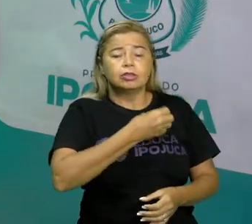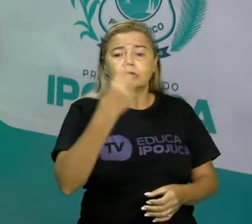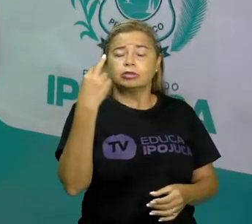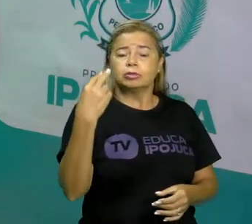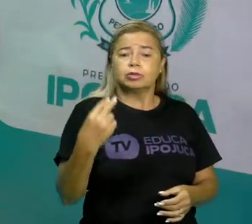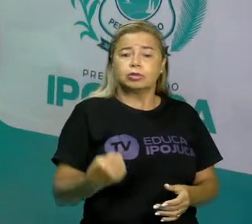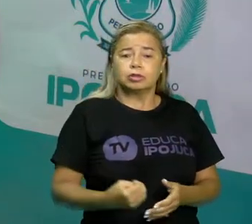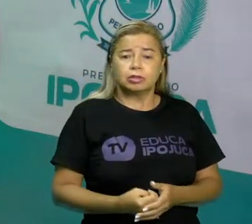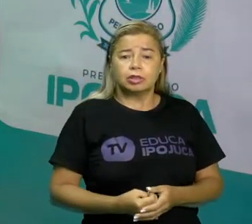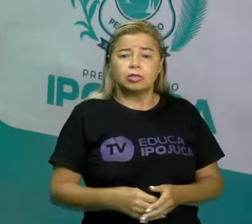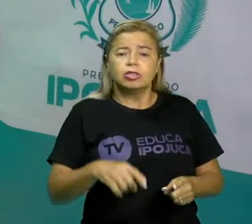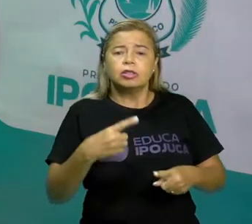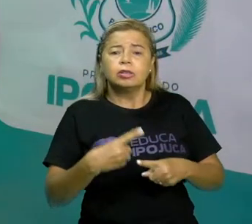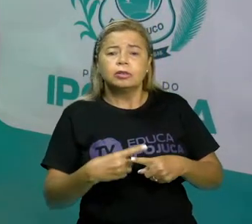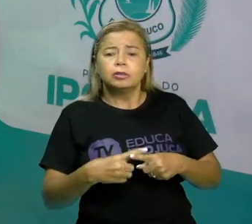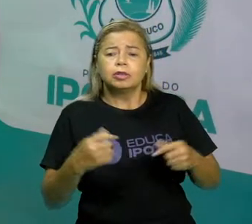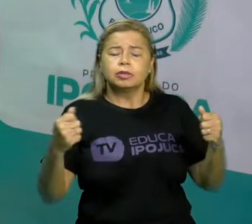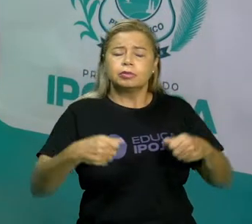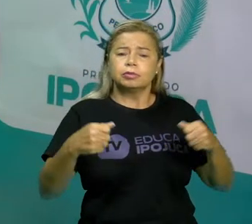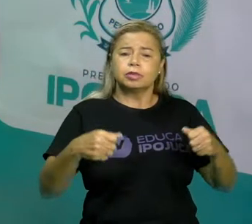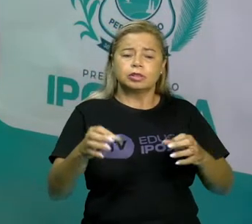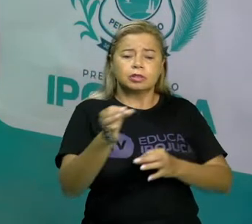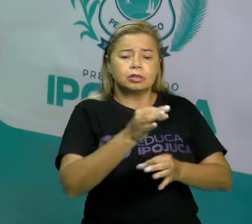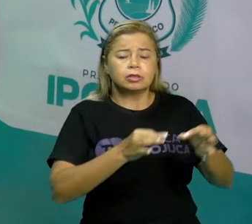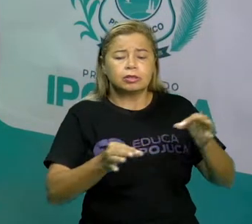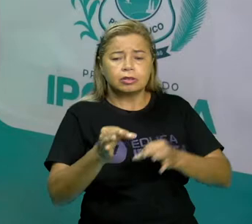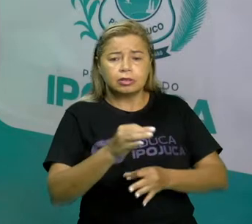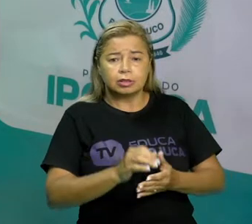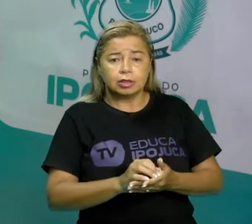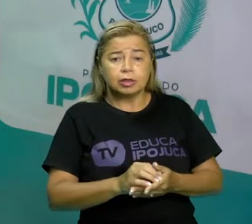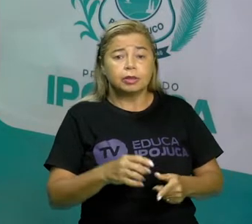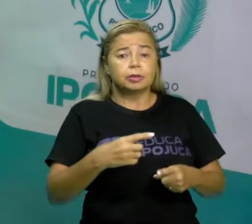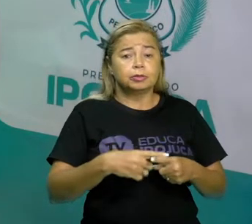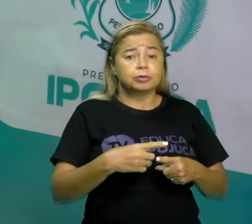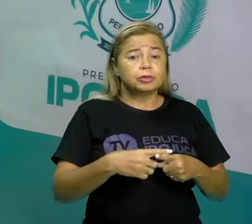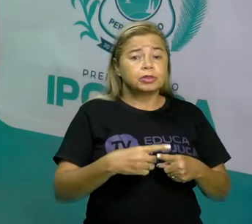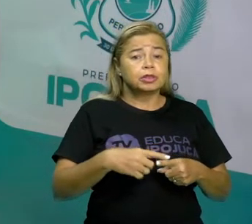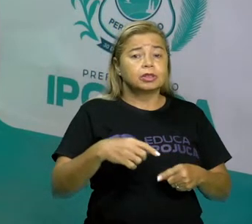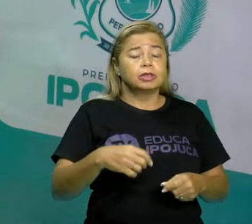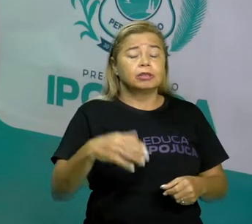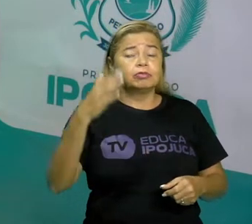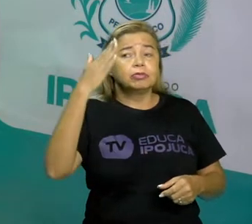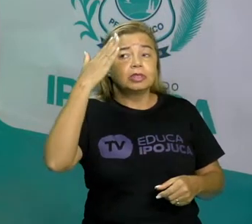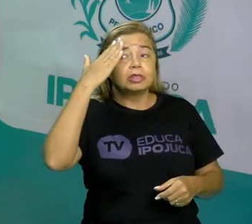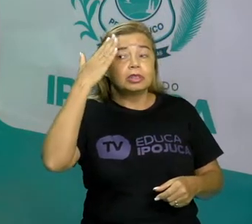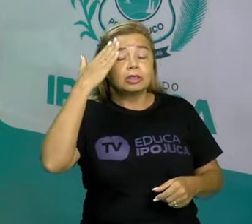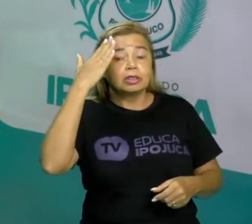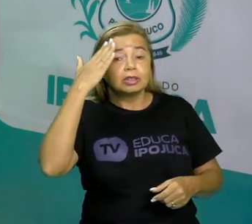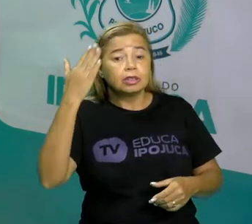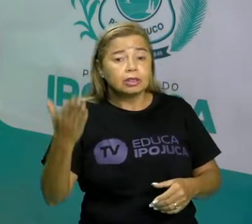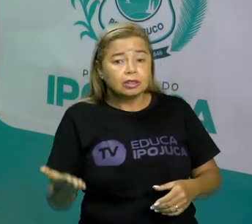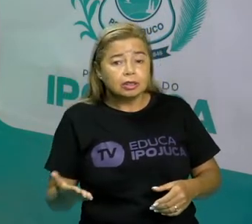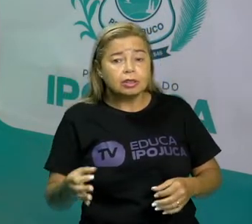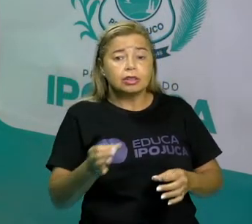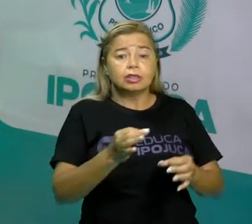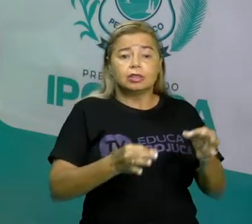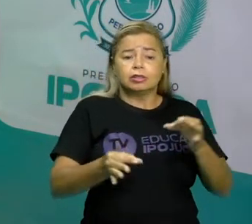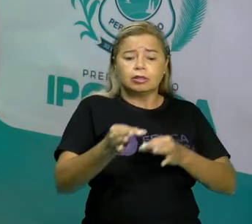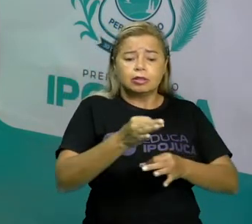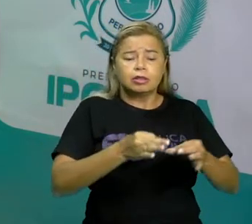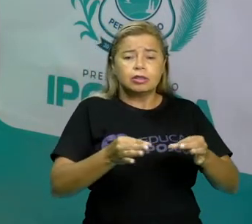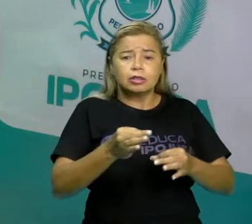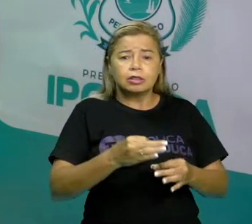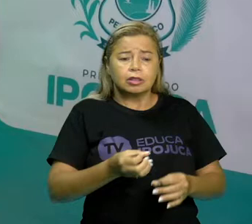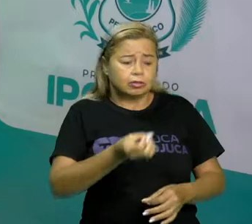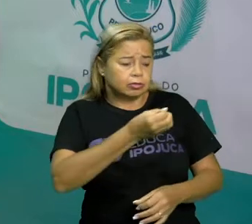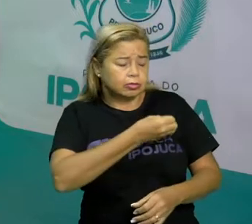aquilo que a gente sabe contar, aquele número que a gente sabe contar. A gente tem que entender que eu ocupo uma